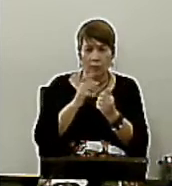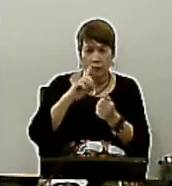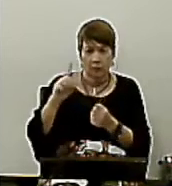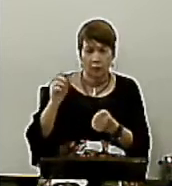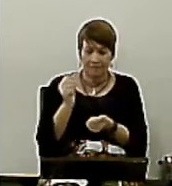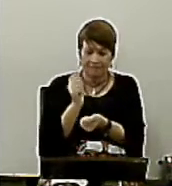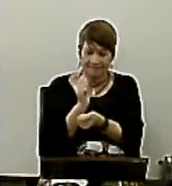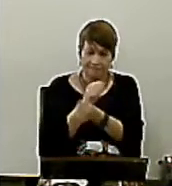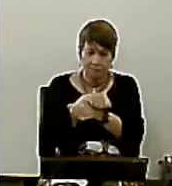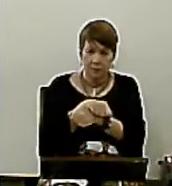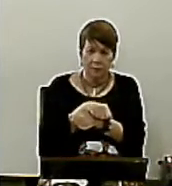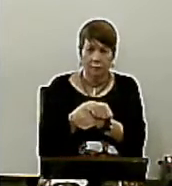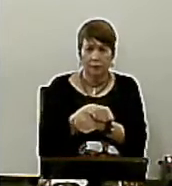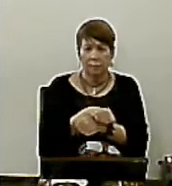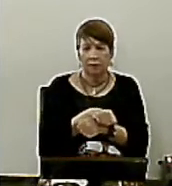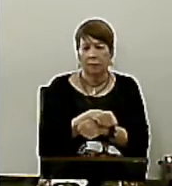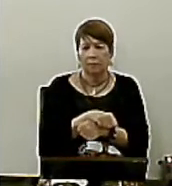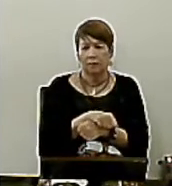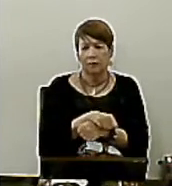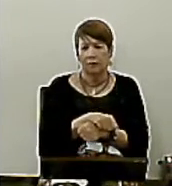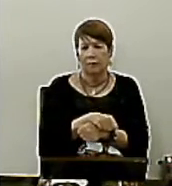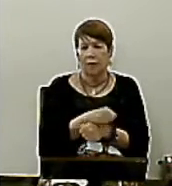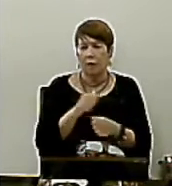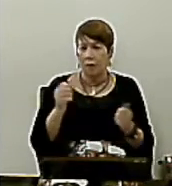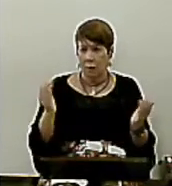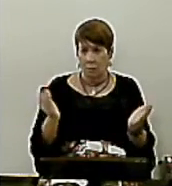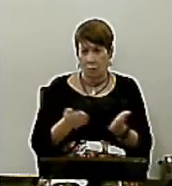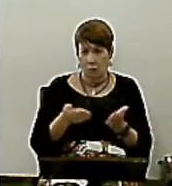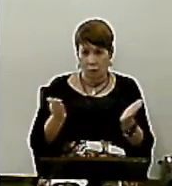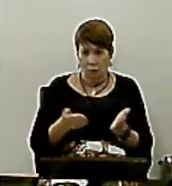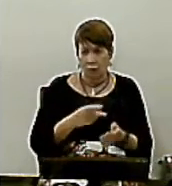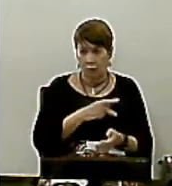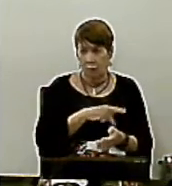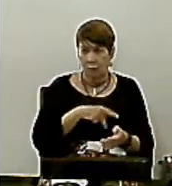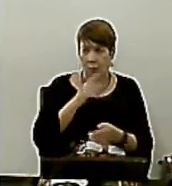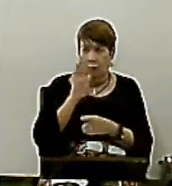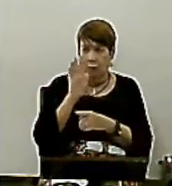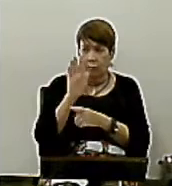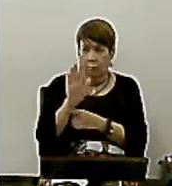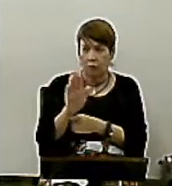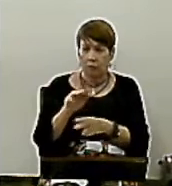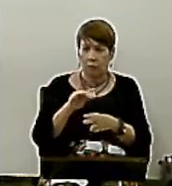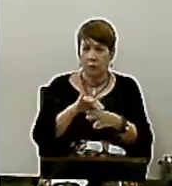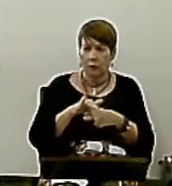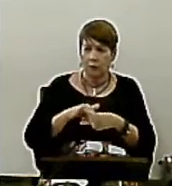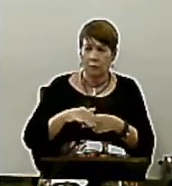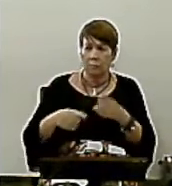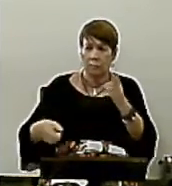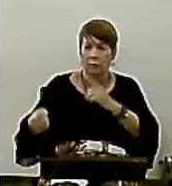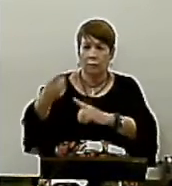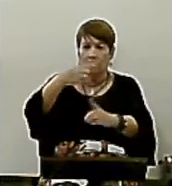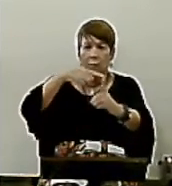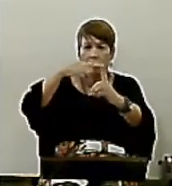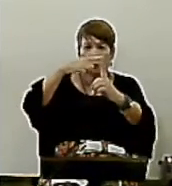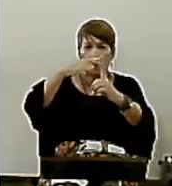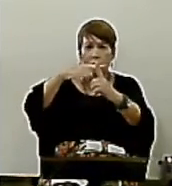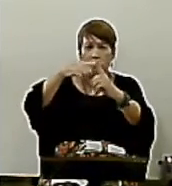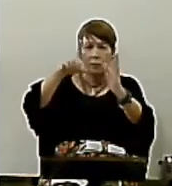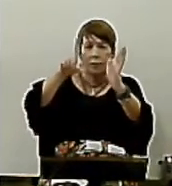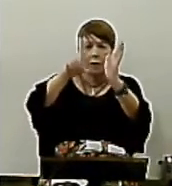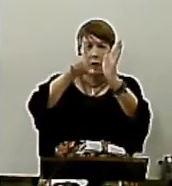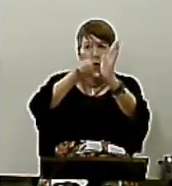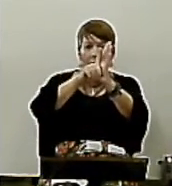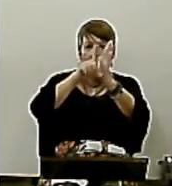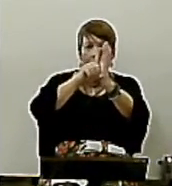escraviza Agora Paulo mostra Que por causa Da cruz A lei